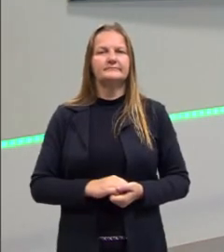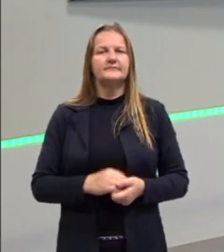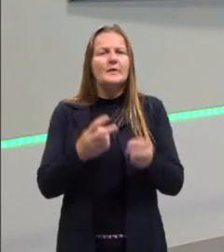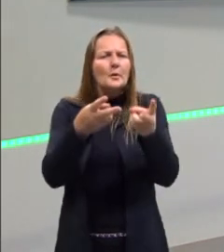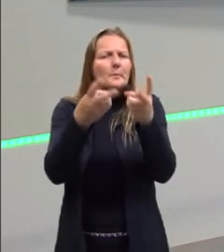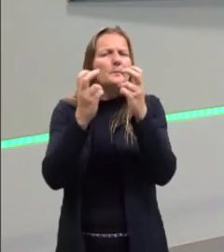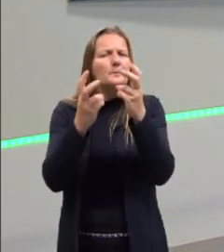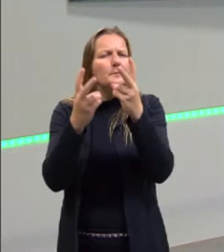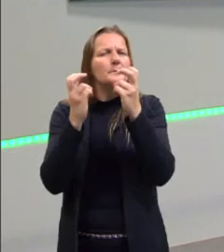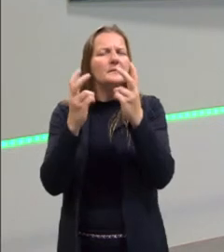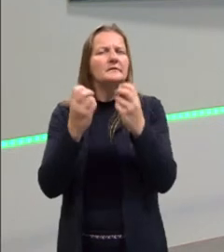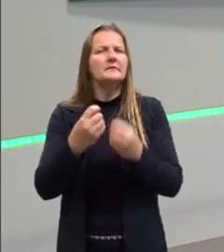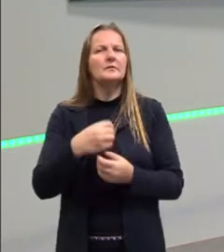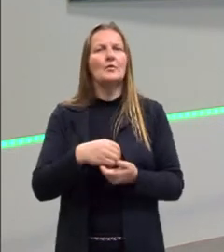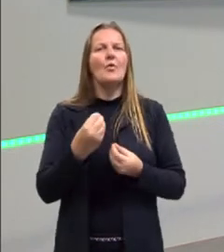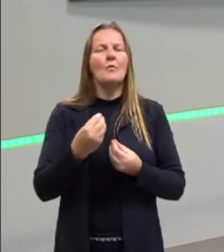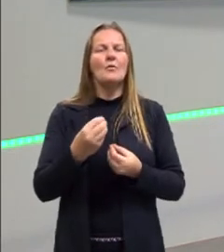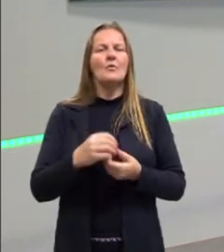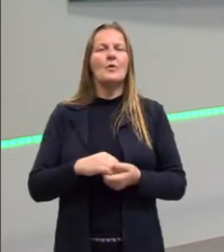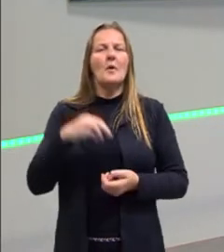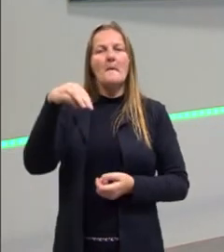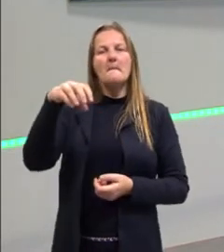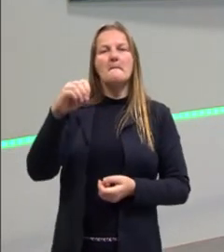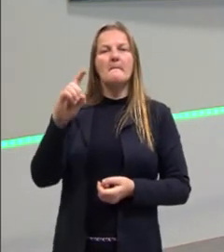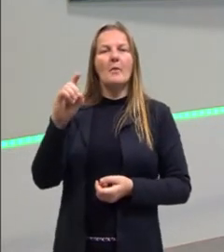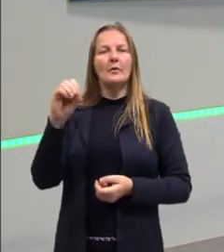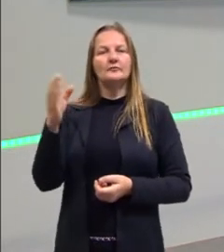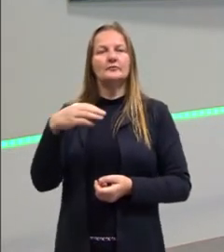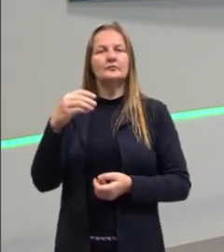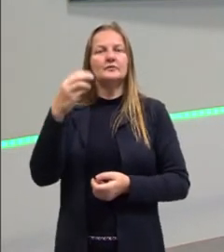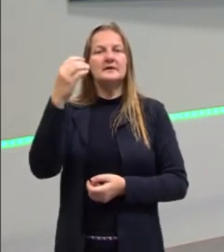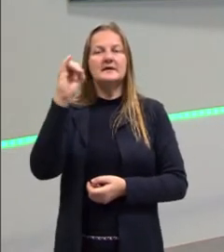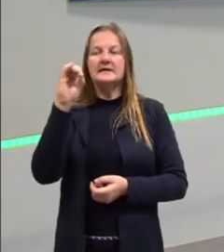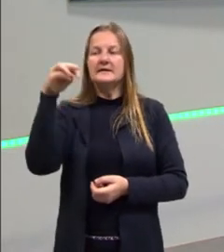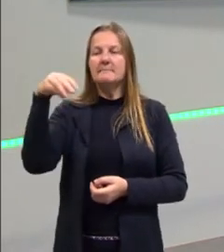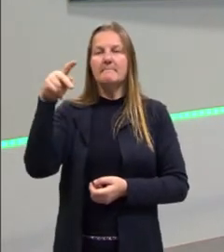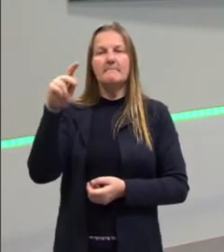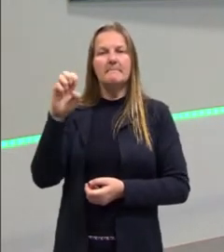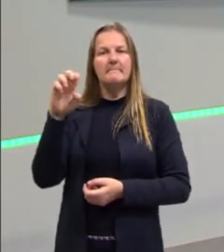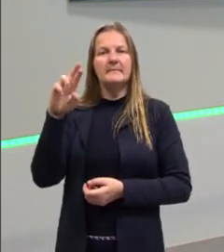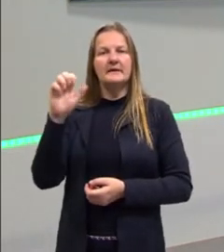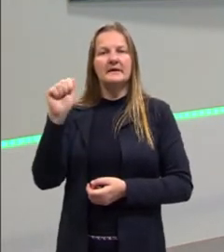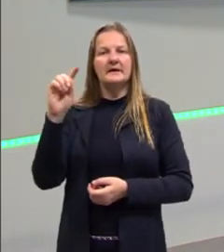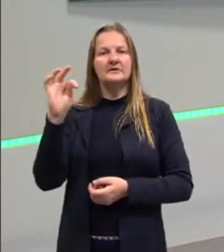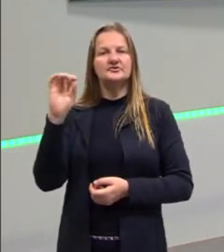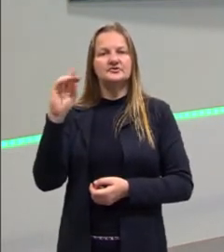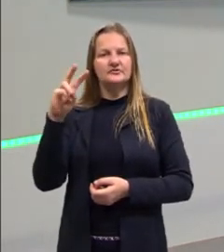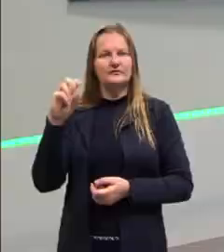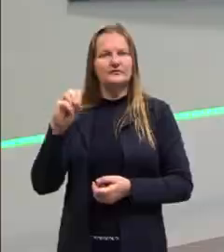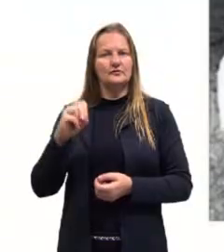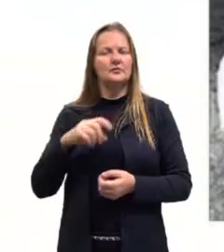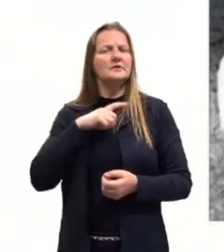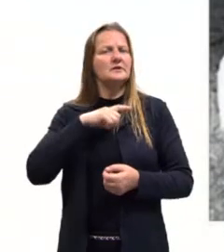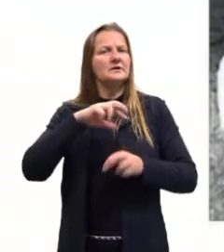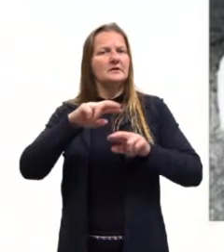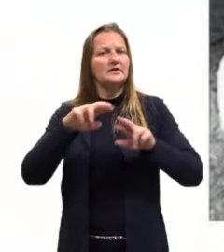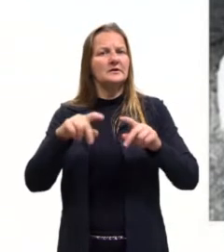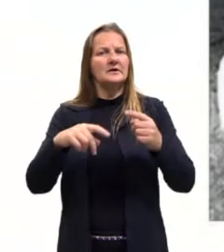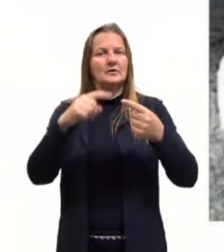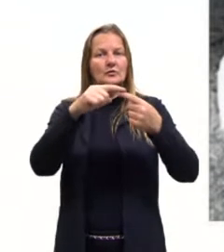é o modo imperativo? O modo imperativo é o nosso terceiro modo verbal que nós estávamos,